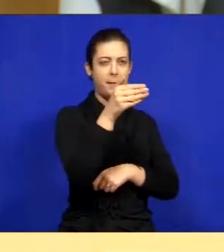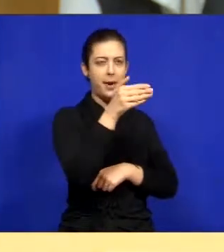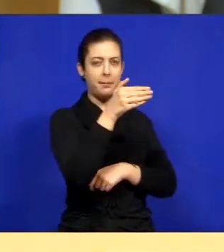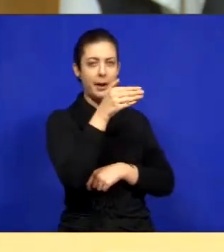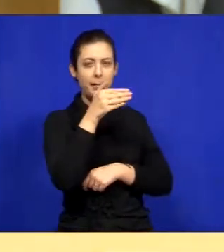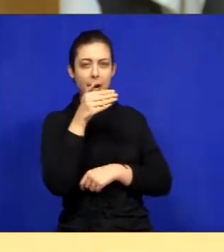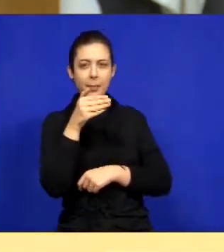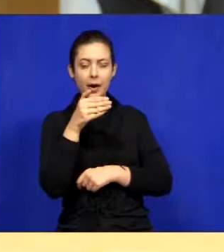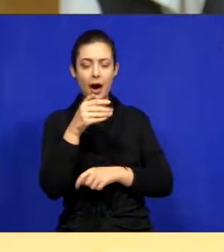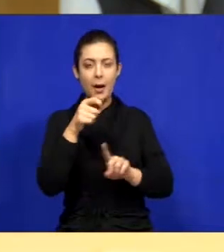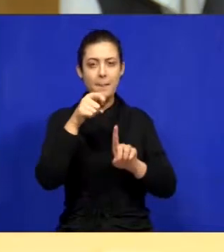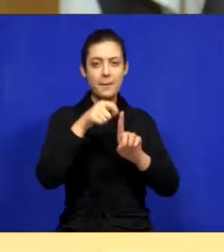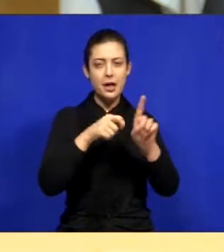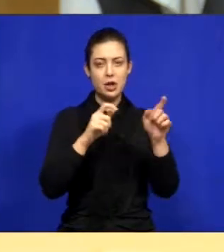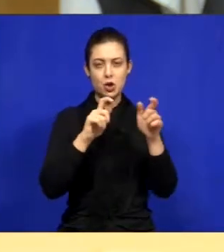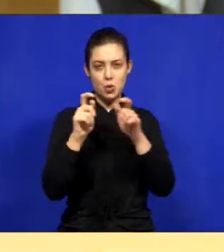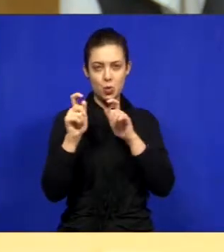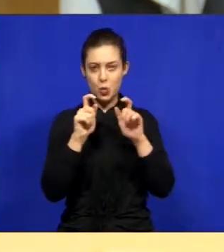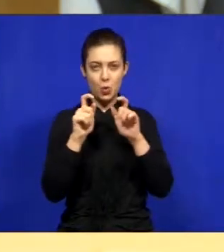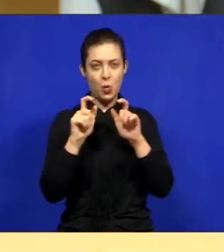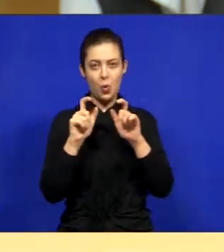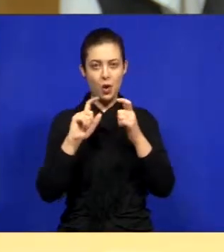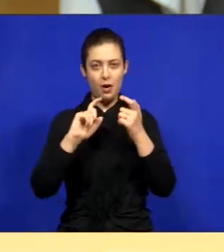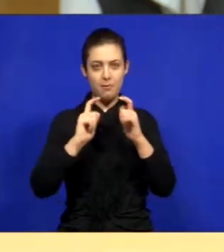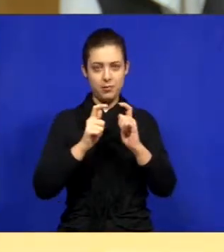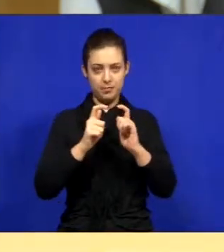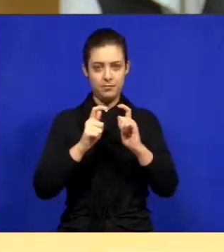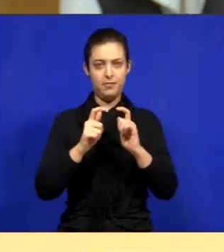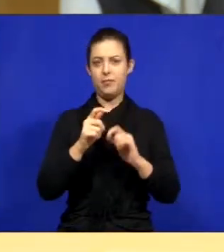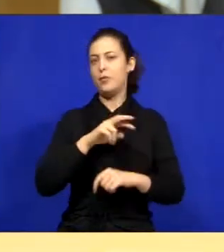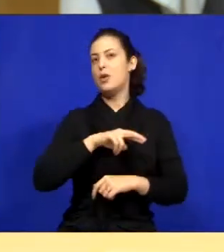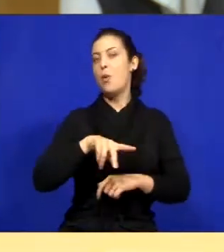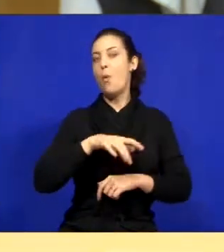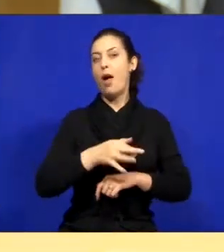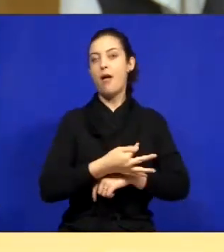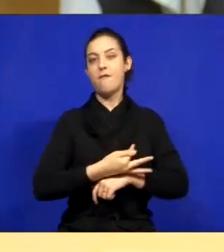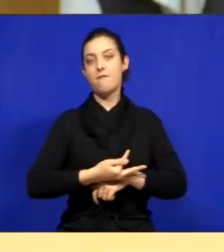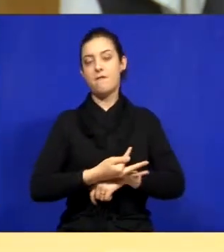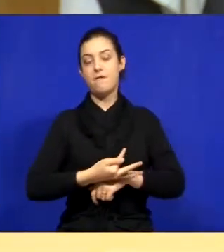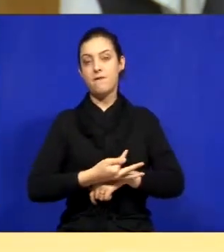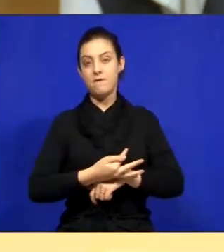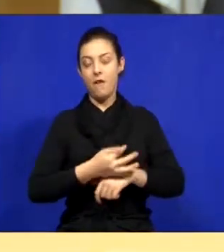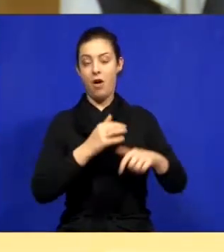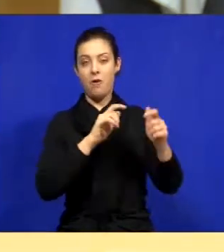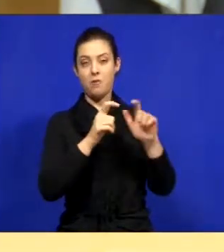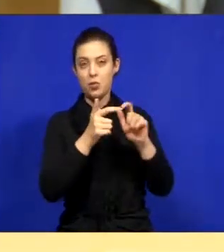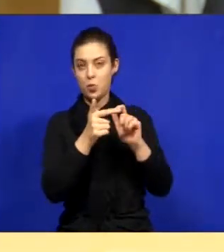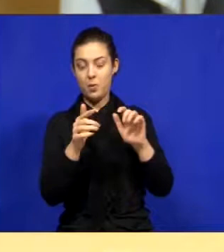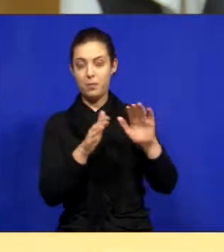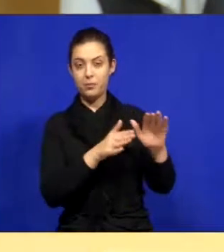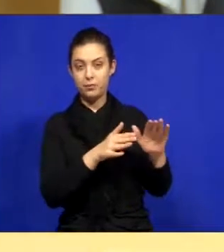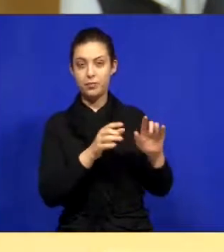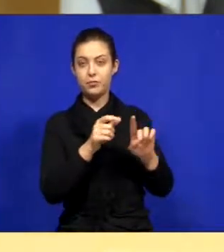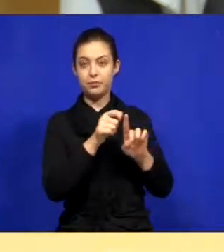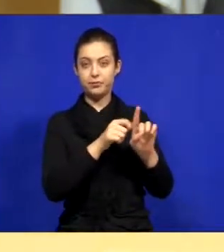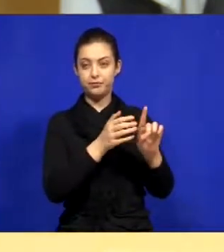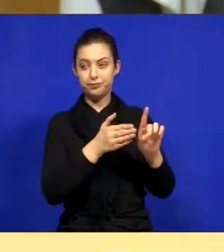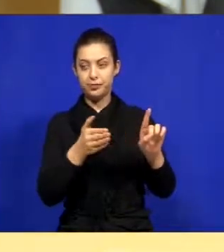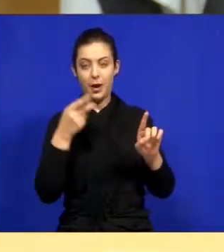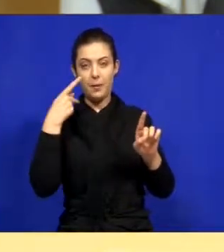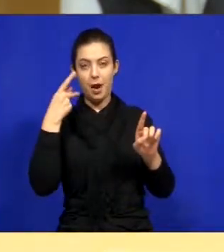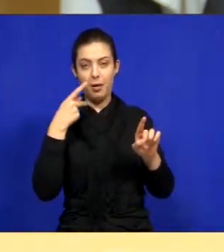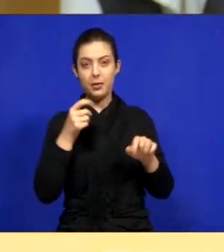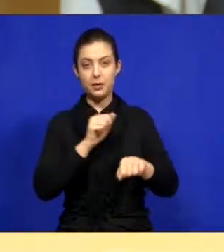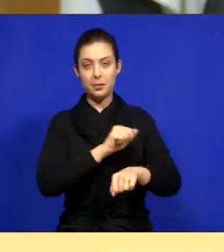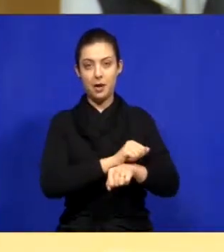Porque recesso não é férias, recesso é trabalho. Recesso foi feito só na Câmara Municipal para